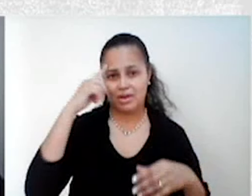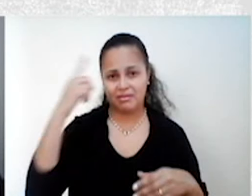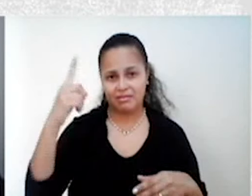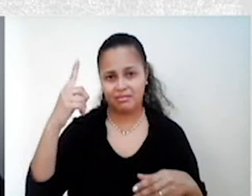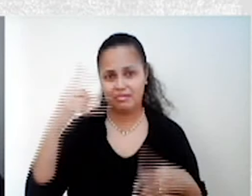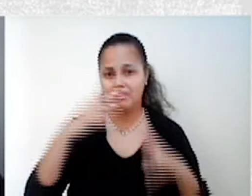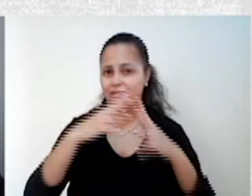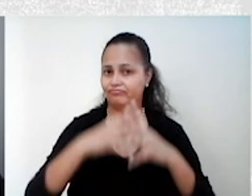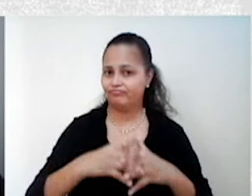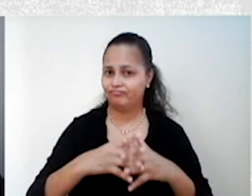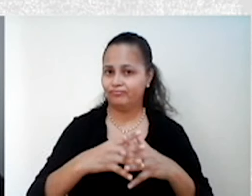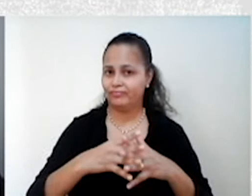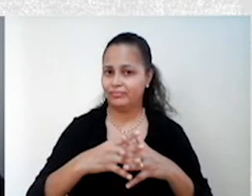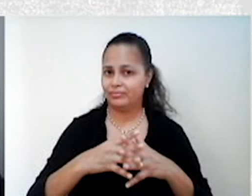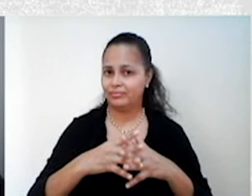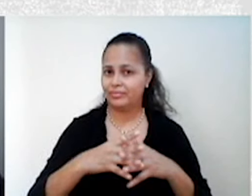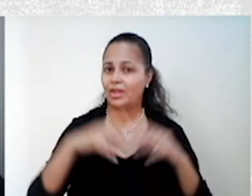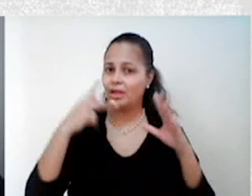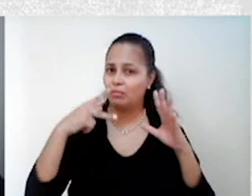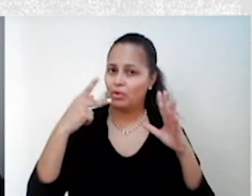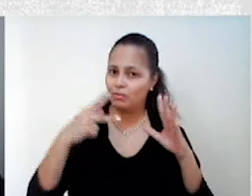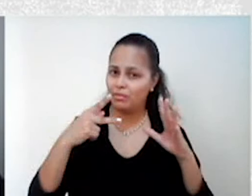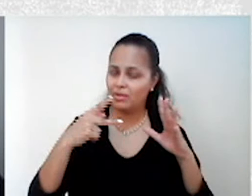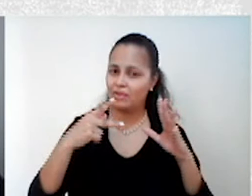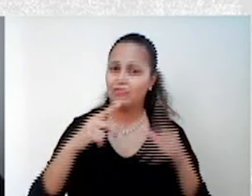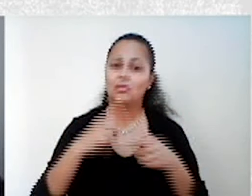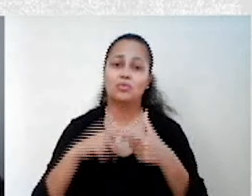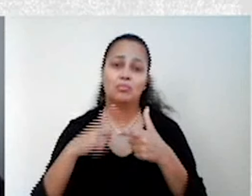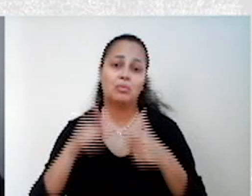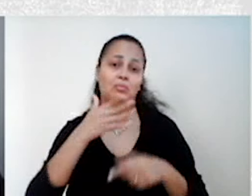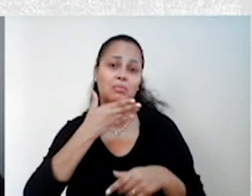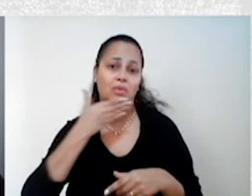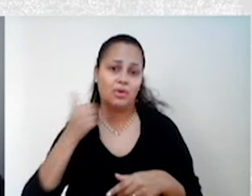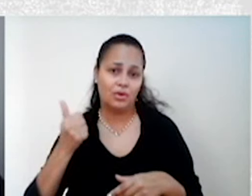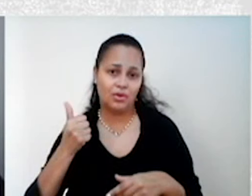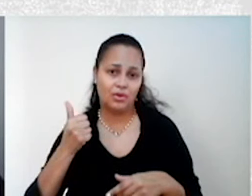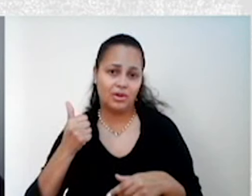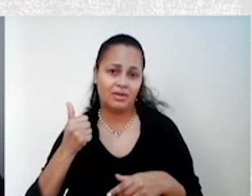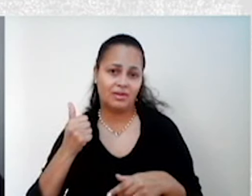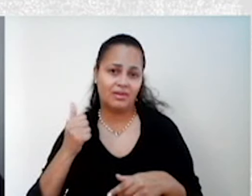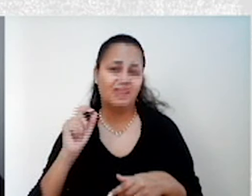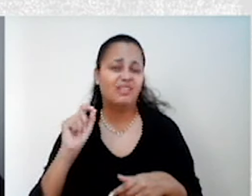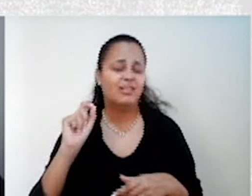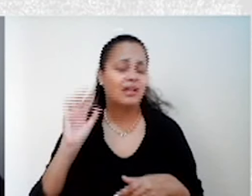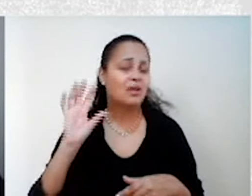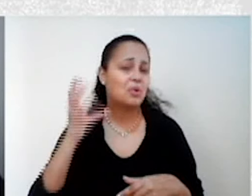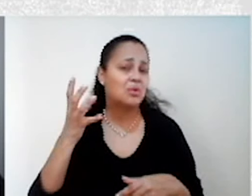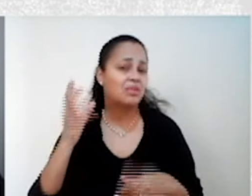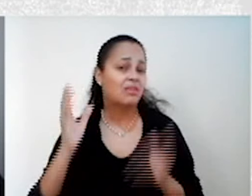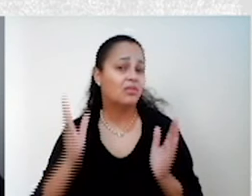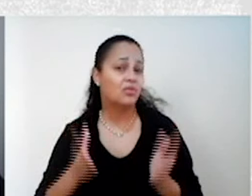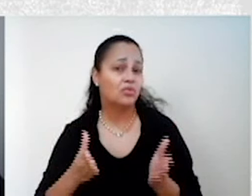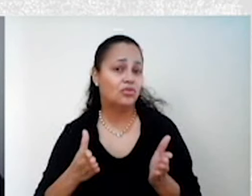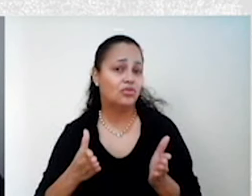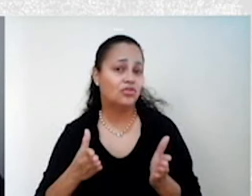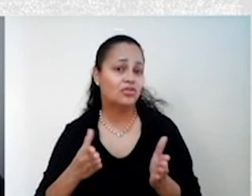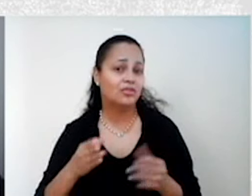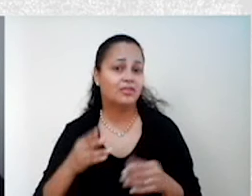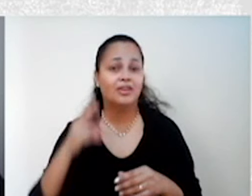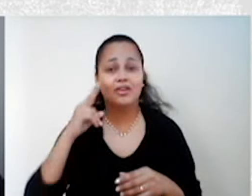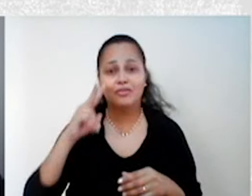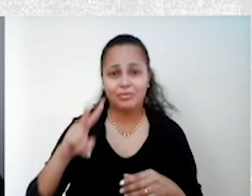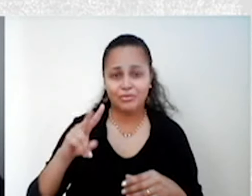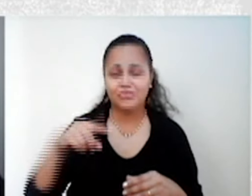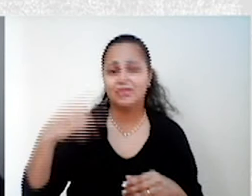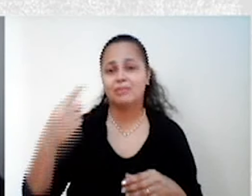radicais que prometem a solução dos problemas. Será que isso não acontece até hoje? Vamos ver